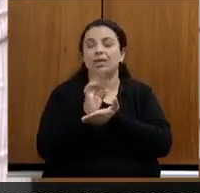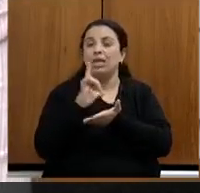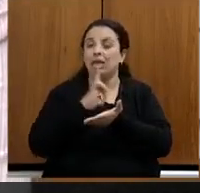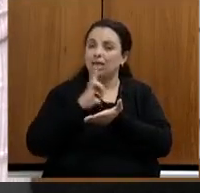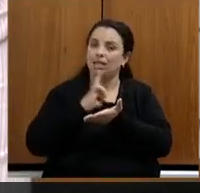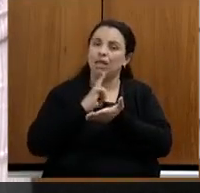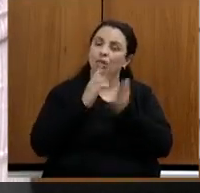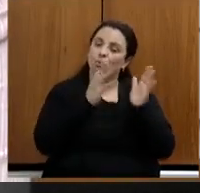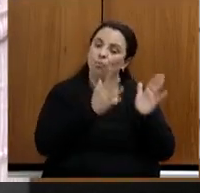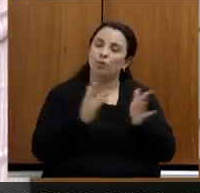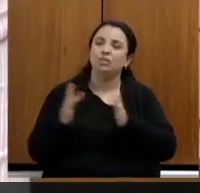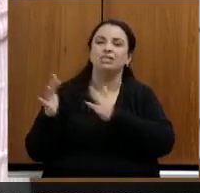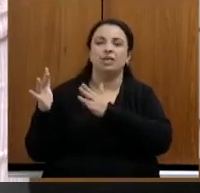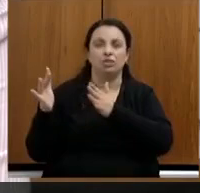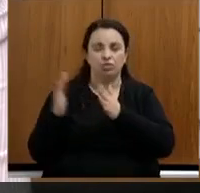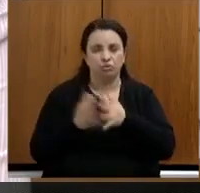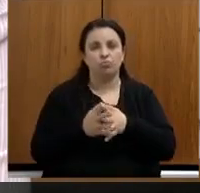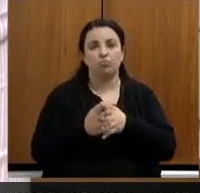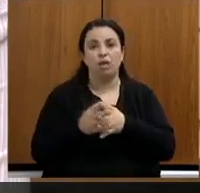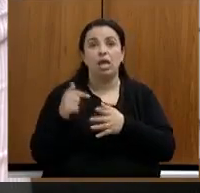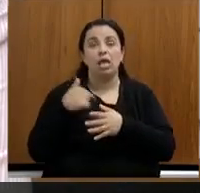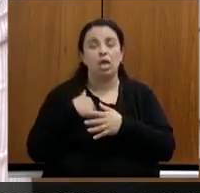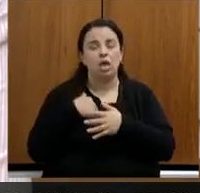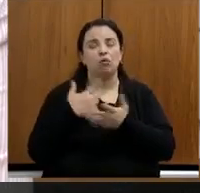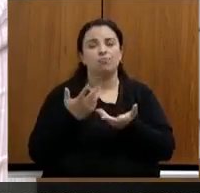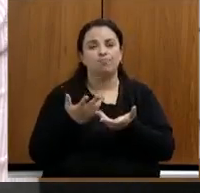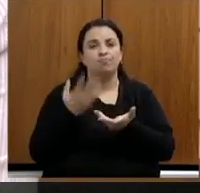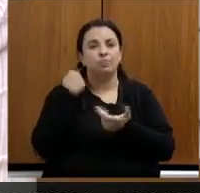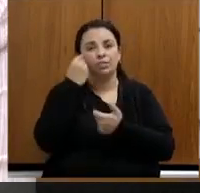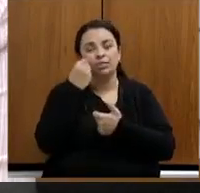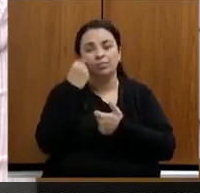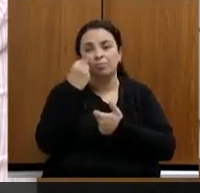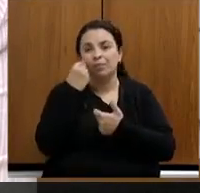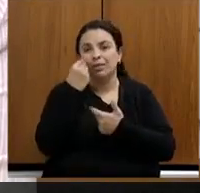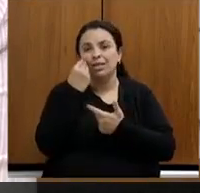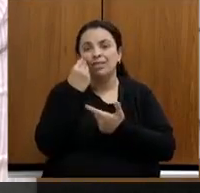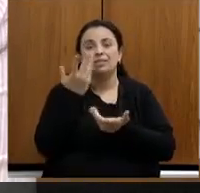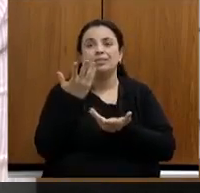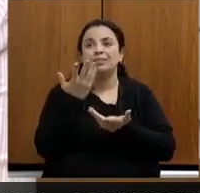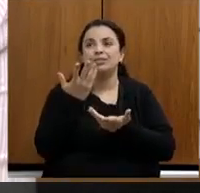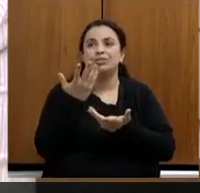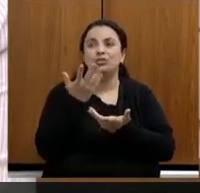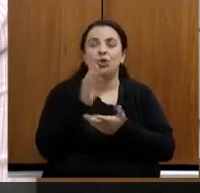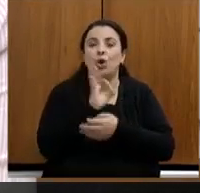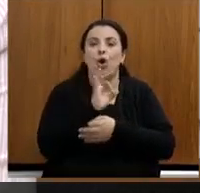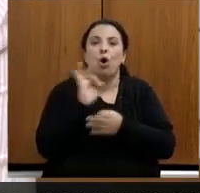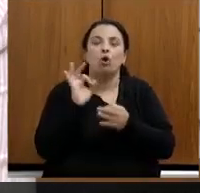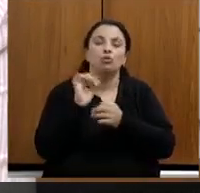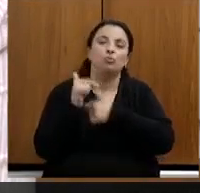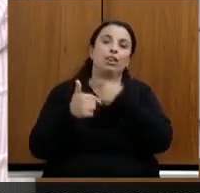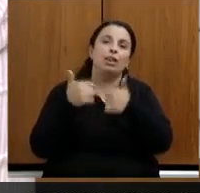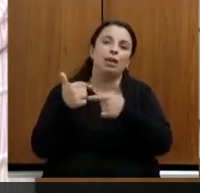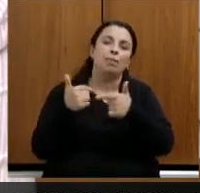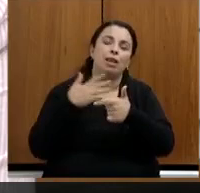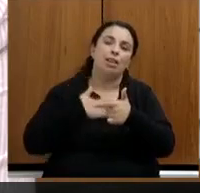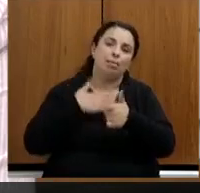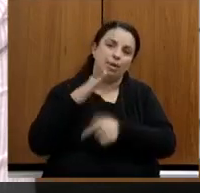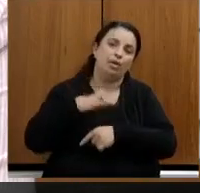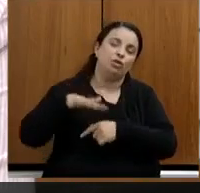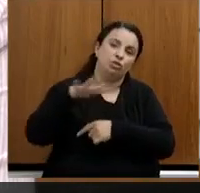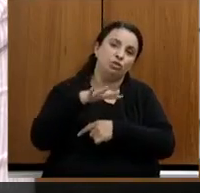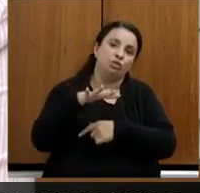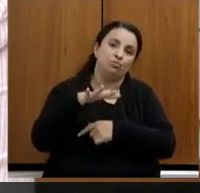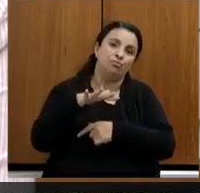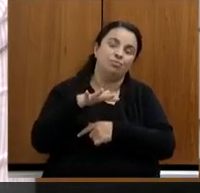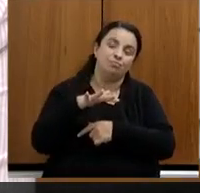com isso uma experiência incrível de atendimento na minha região finalmente alguma coisa